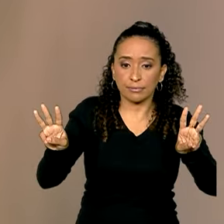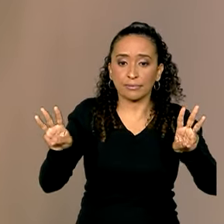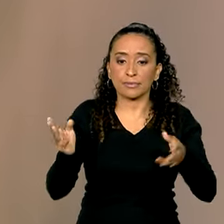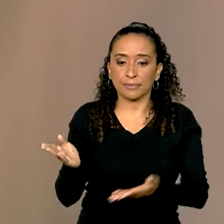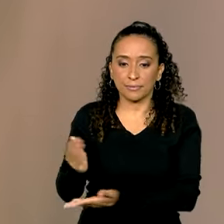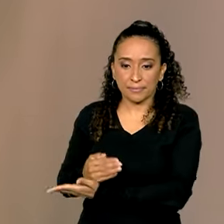BR.